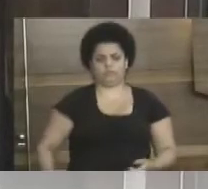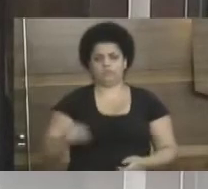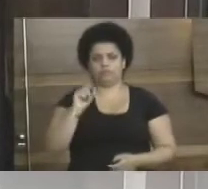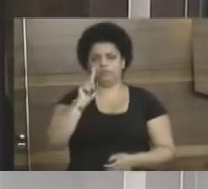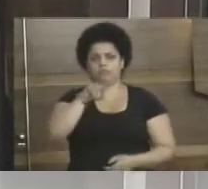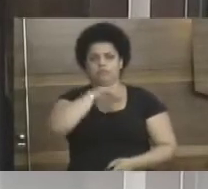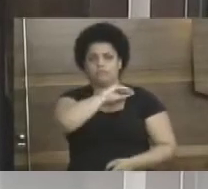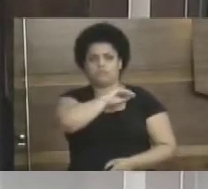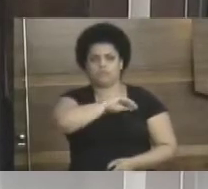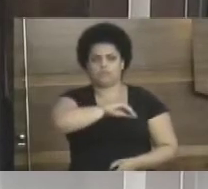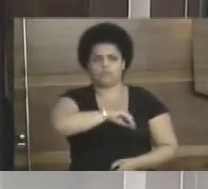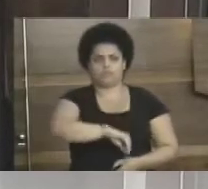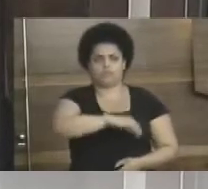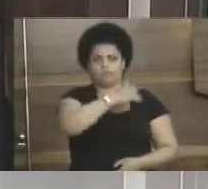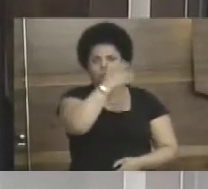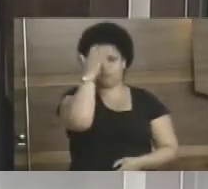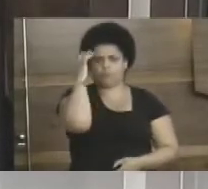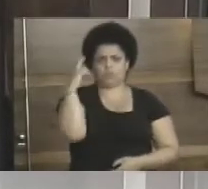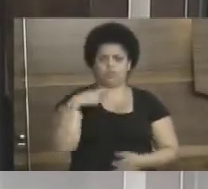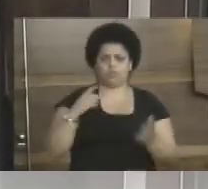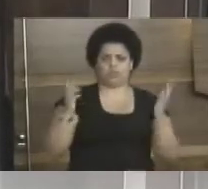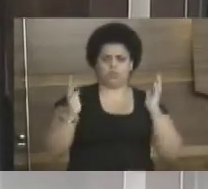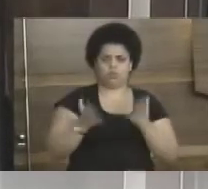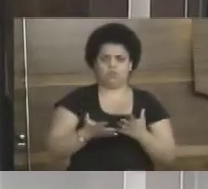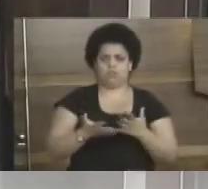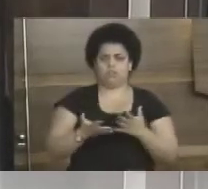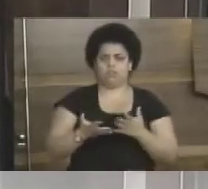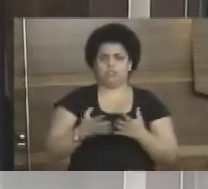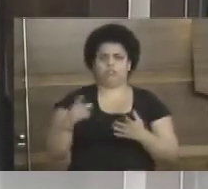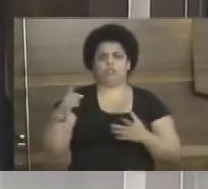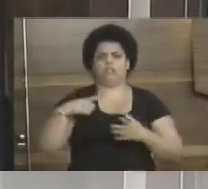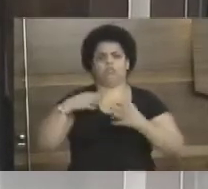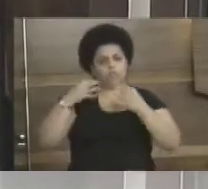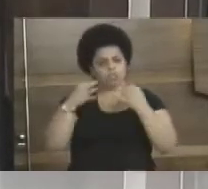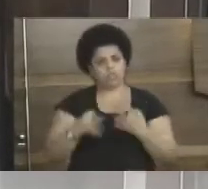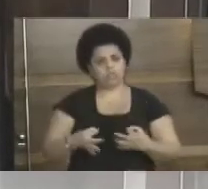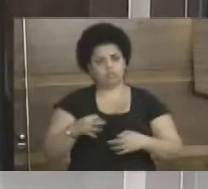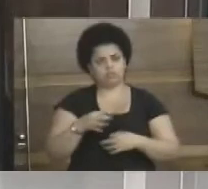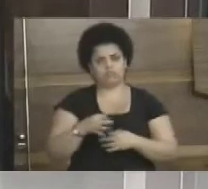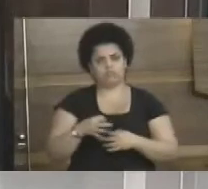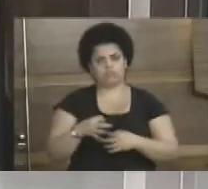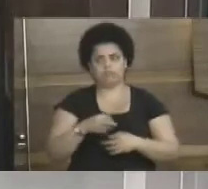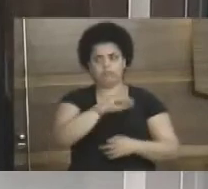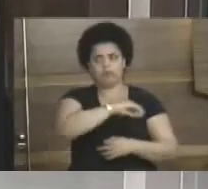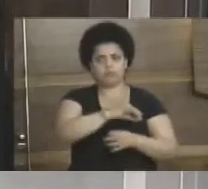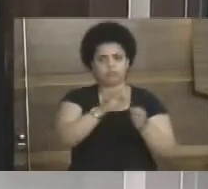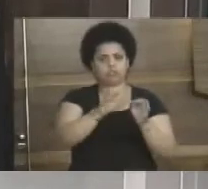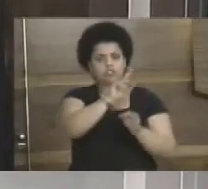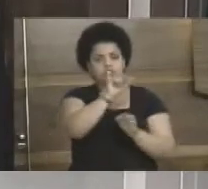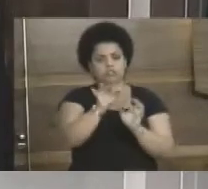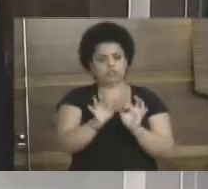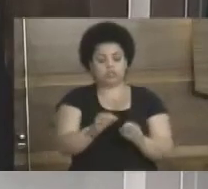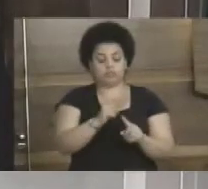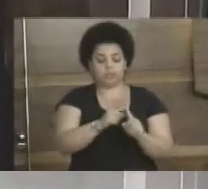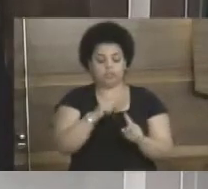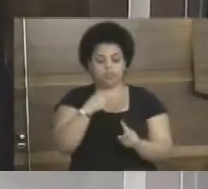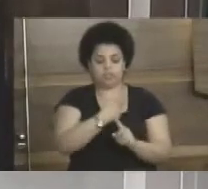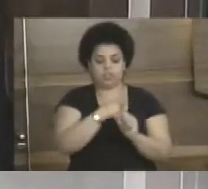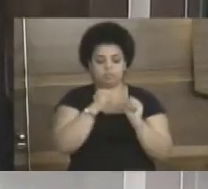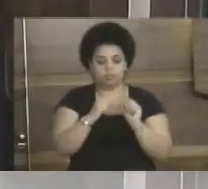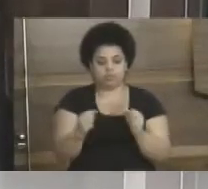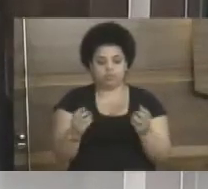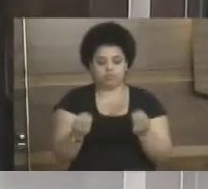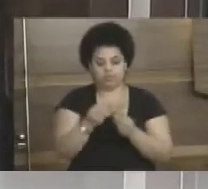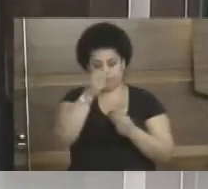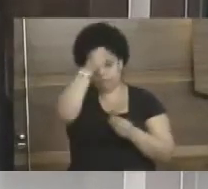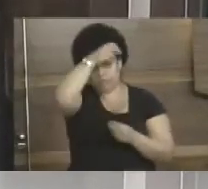salário daqueles profissionais que estão hoje na creche estejam em dia. Que nós possamos, como